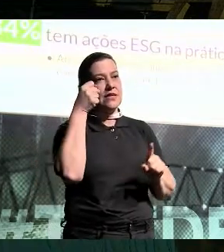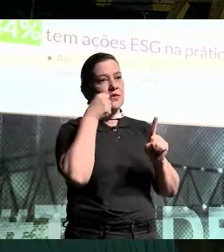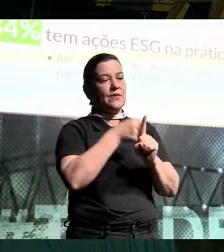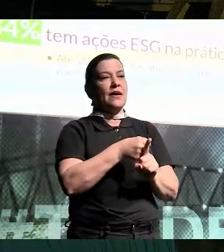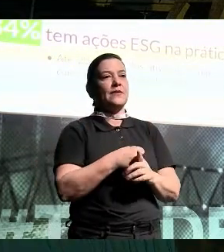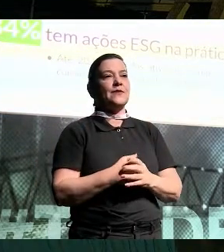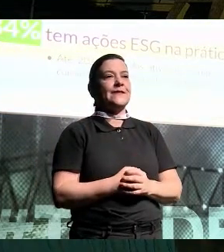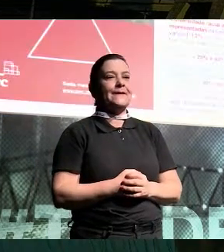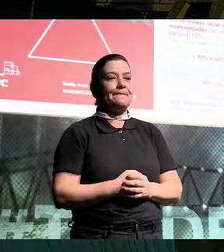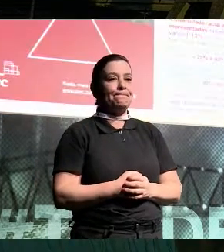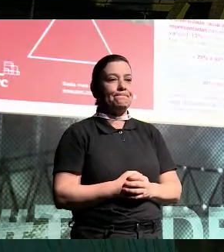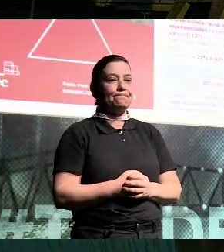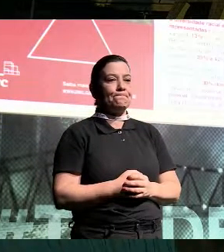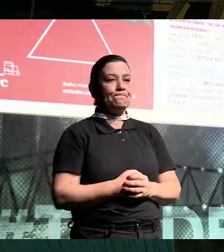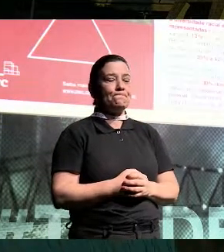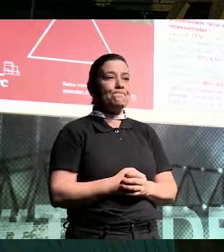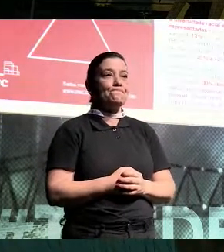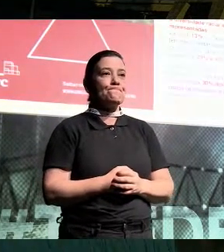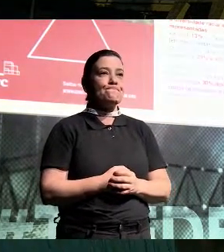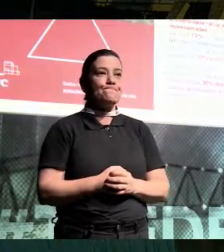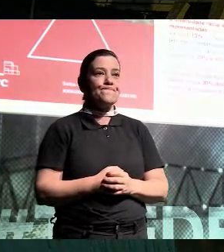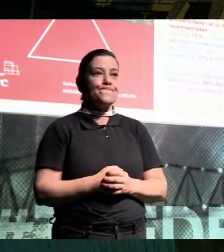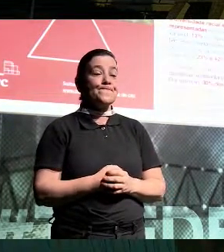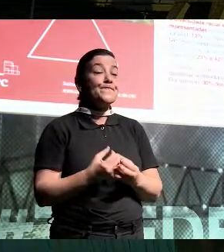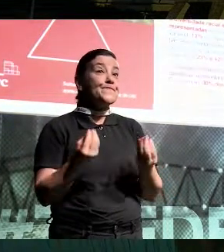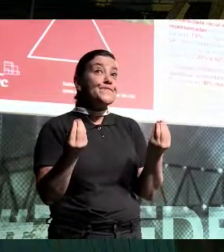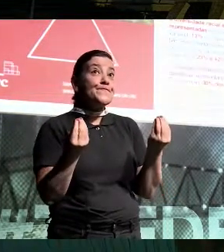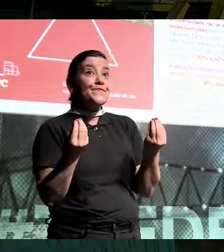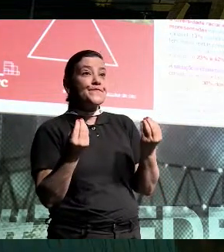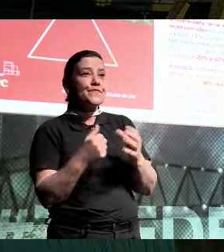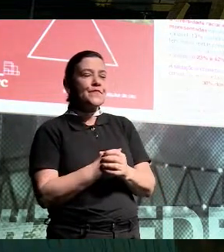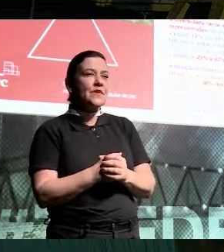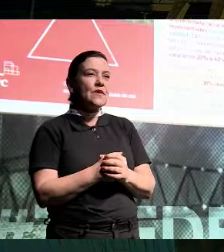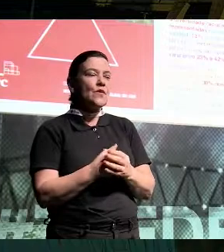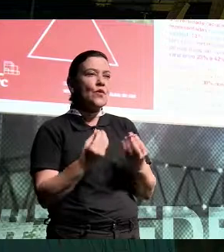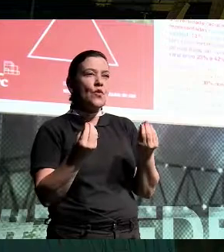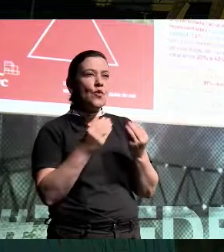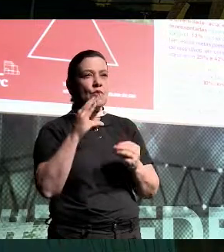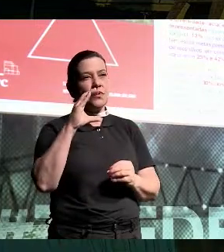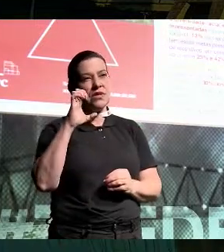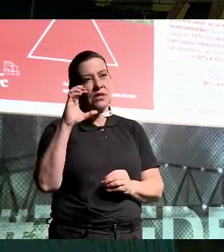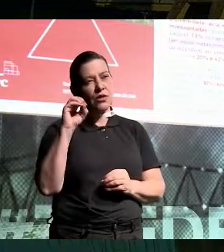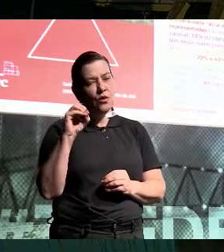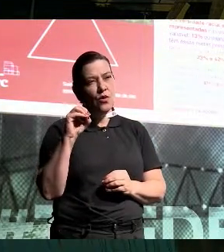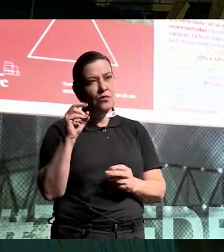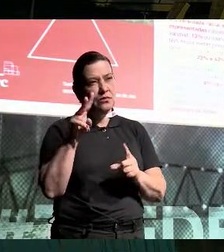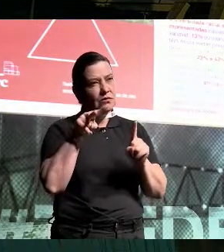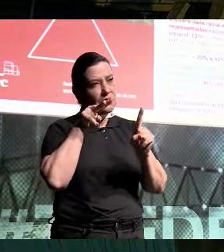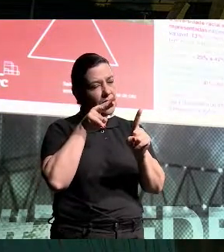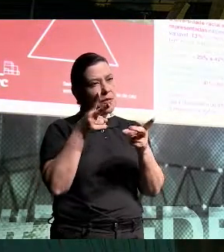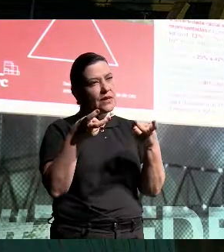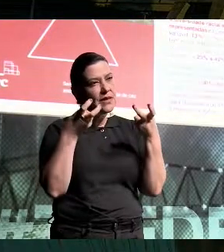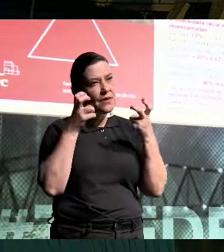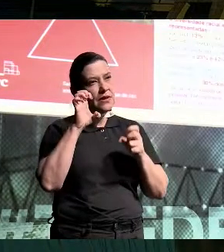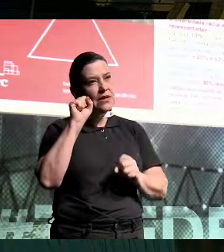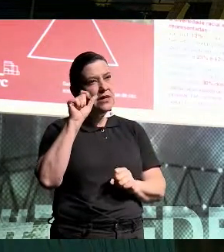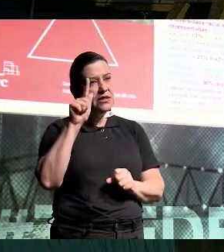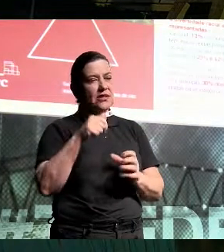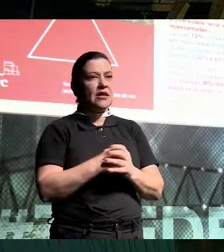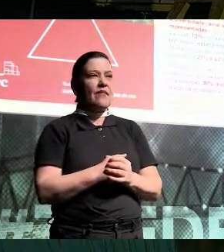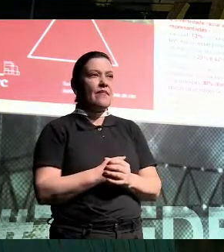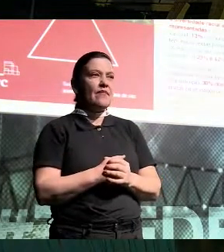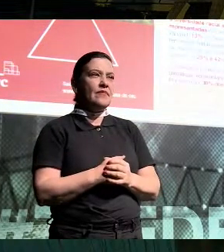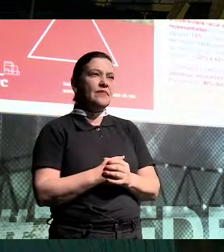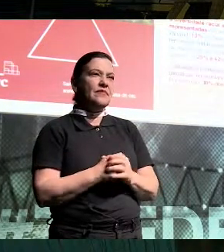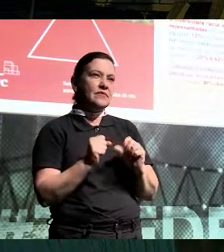Bom, e como é que... Mais um pouquinho de como é que os CEOs ainda estão enxergando ESG. Deve estar um pouquinho